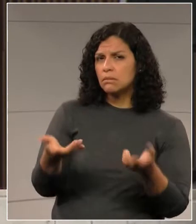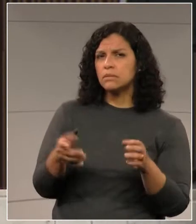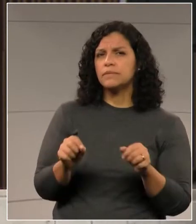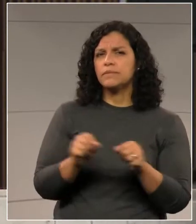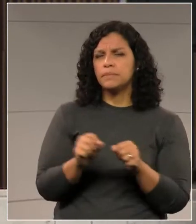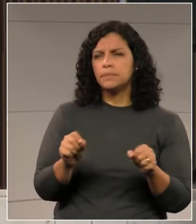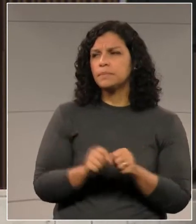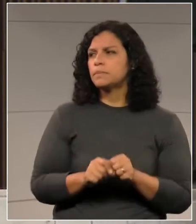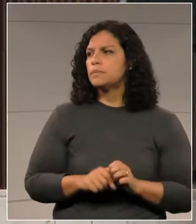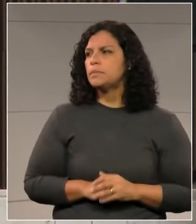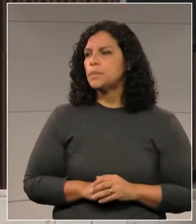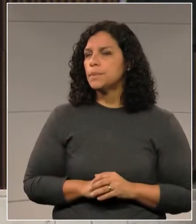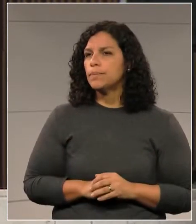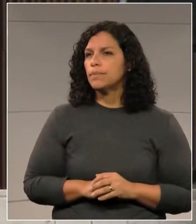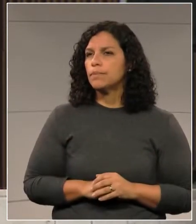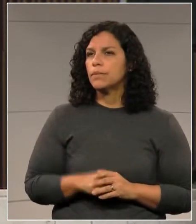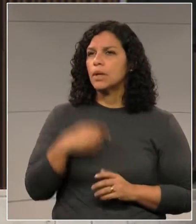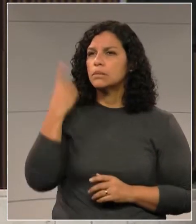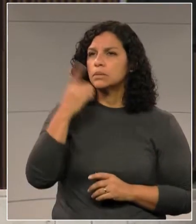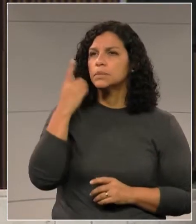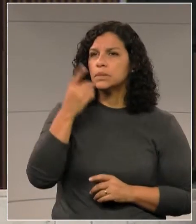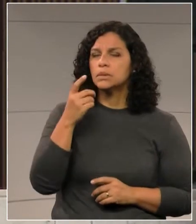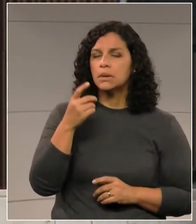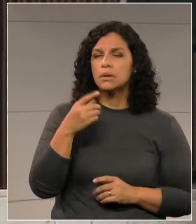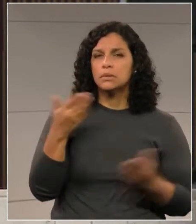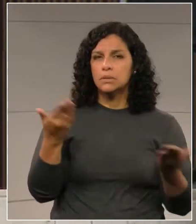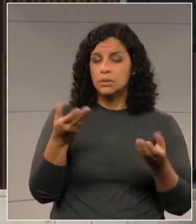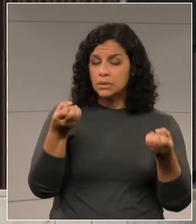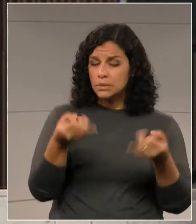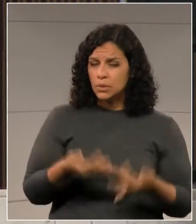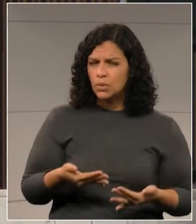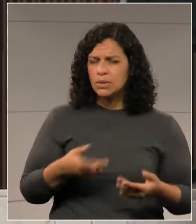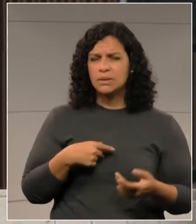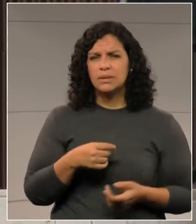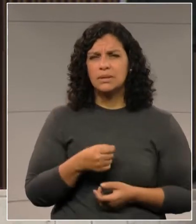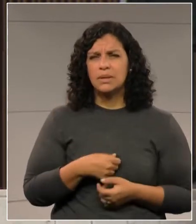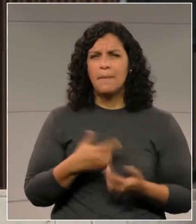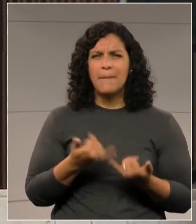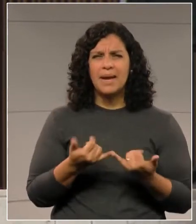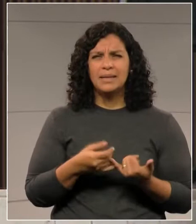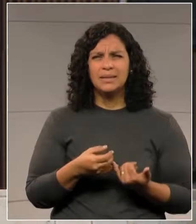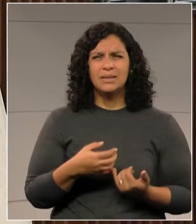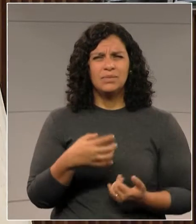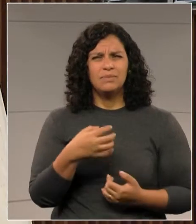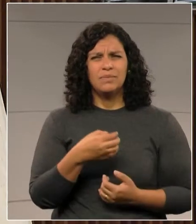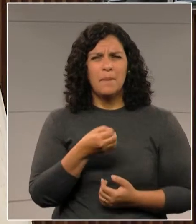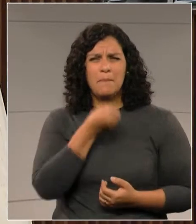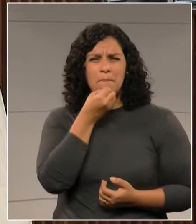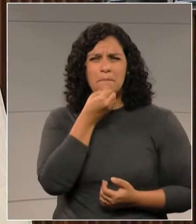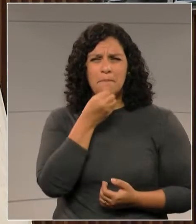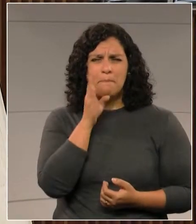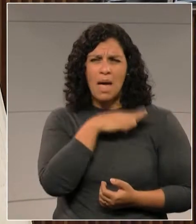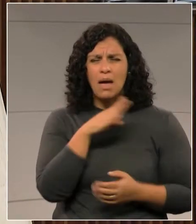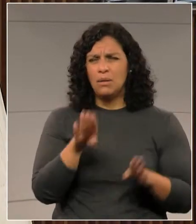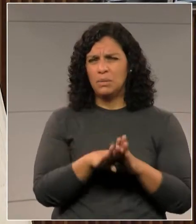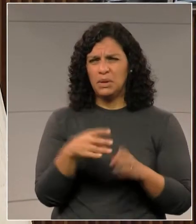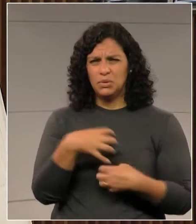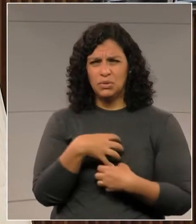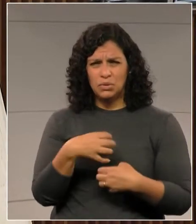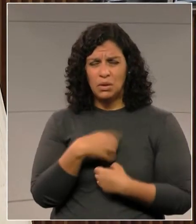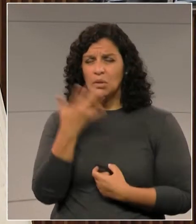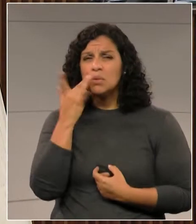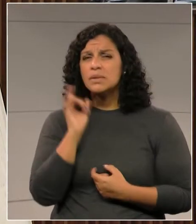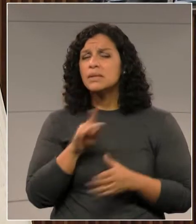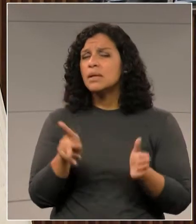fez, como disse aqui o deputado Requião, com muito mau gosto. Eu não sei se isso é